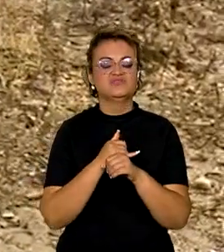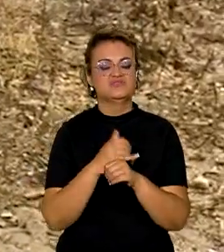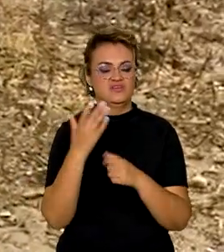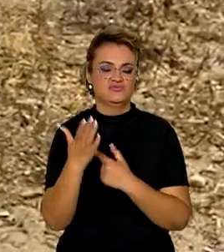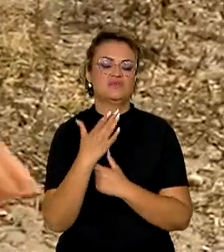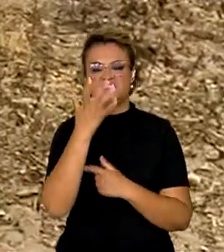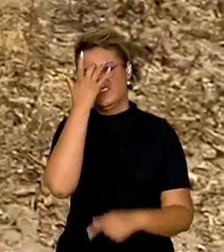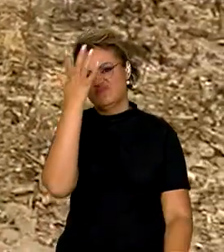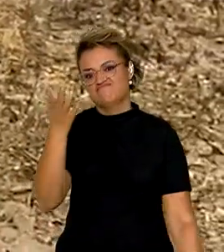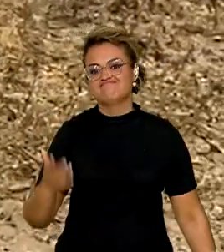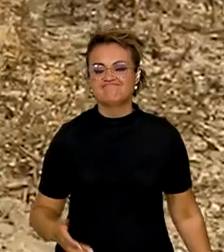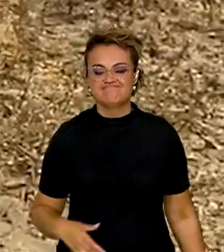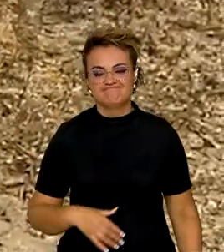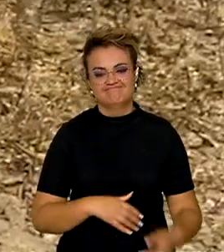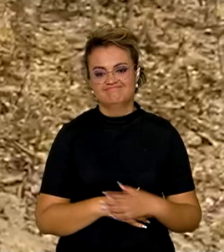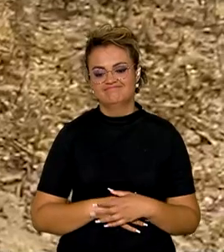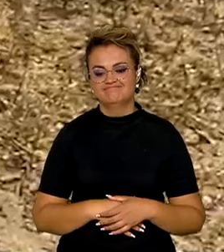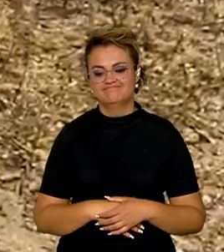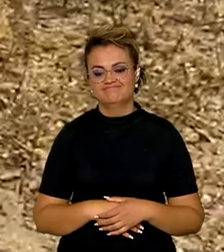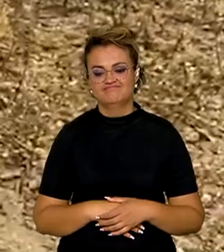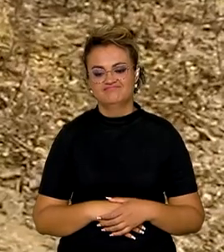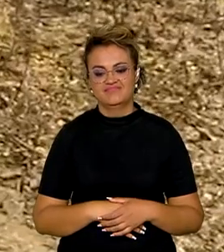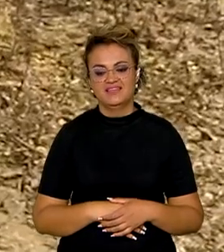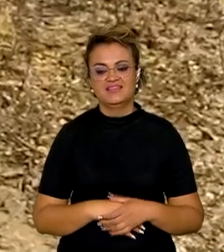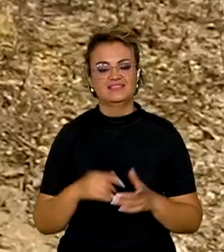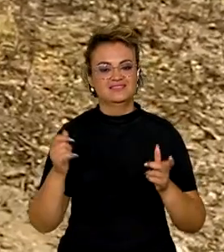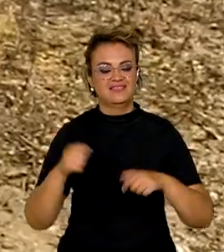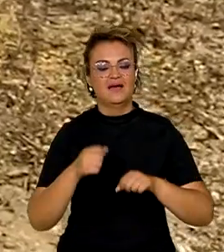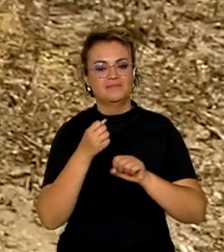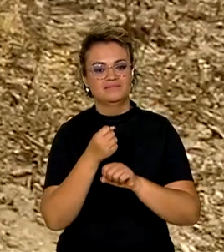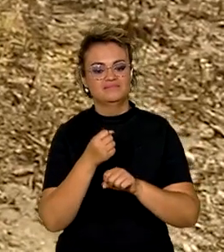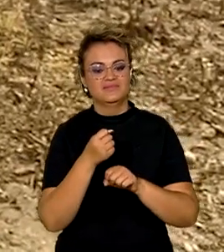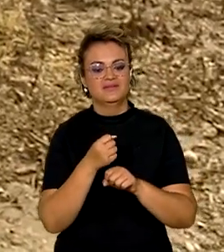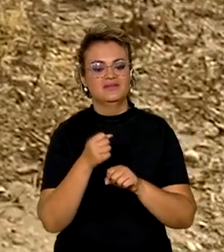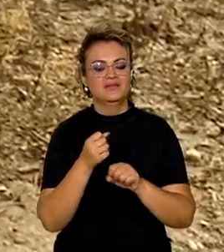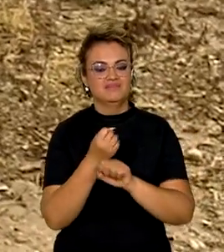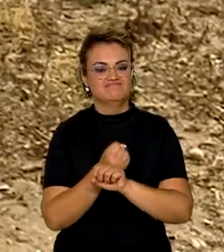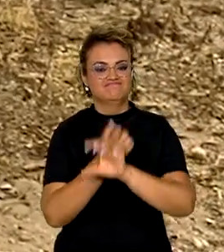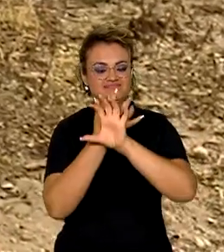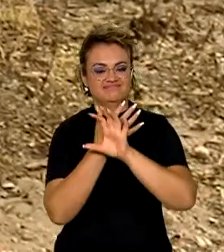facilitar bastante as nossas vidas. Vou poder manter o meu filho por perto de mim por mais tempo.